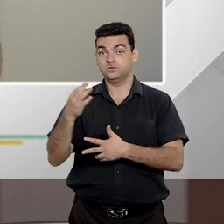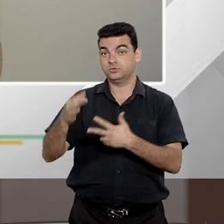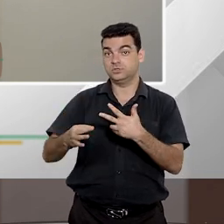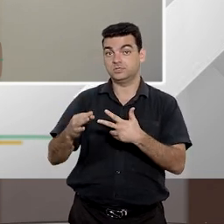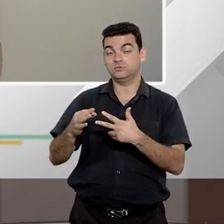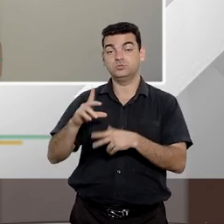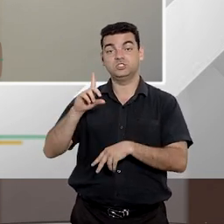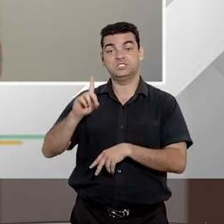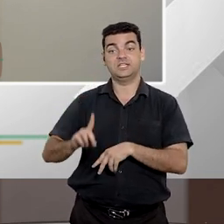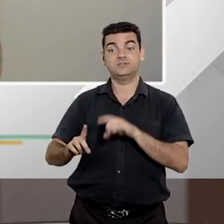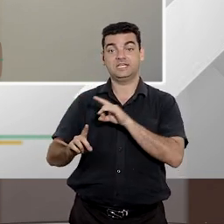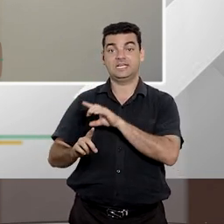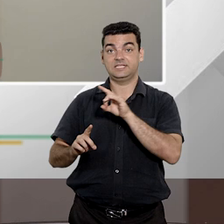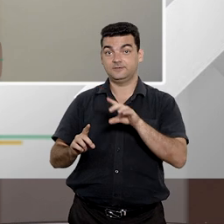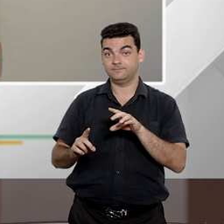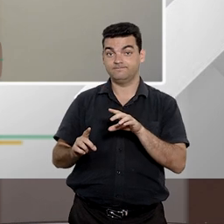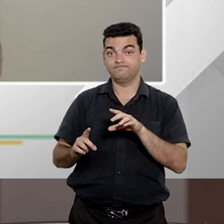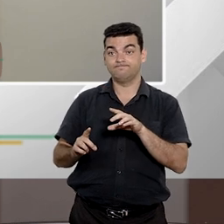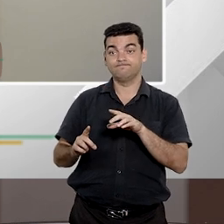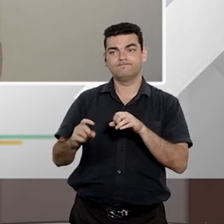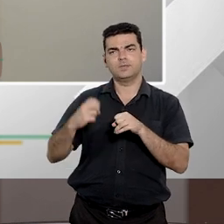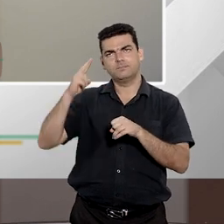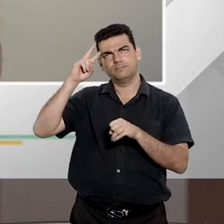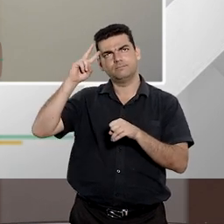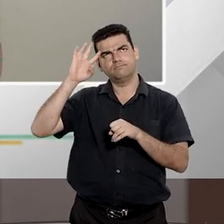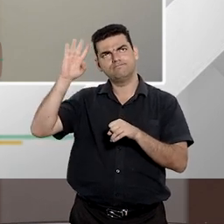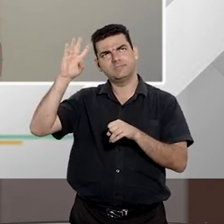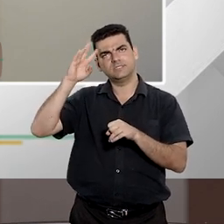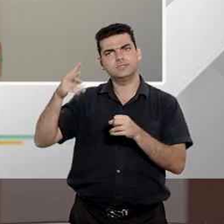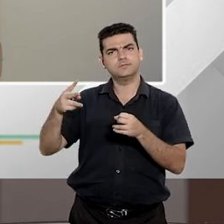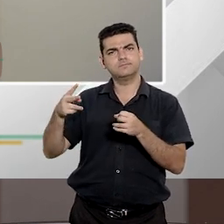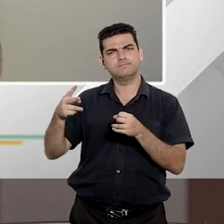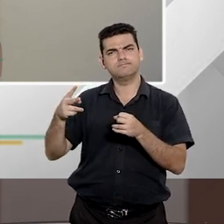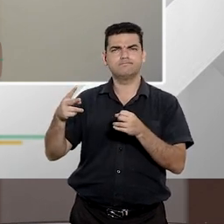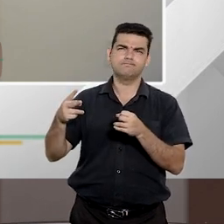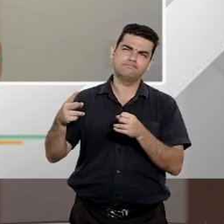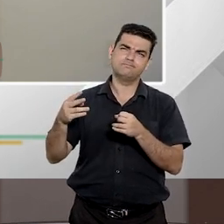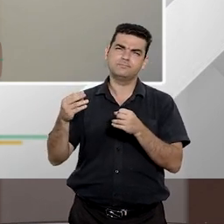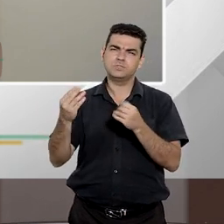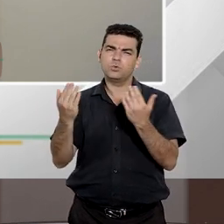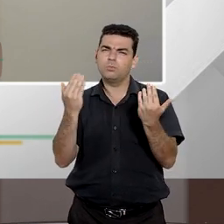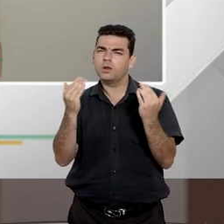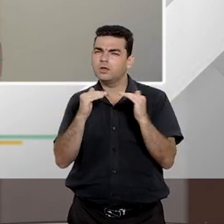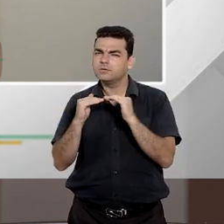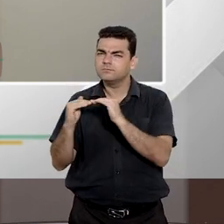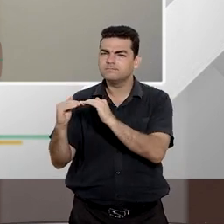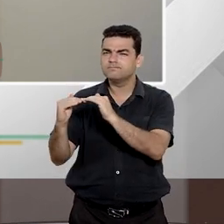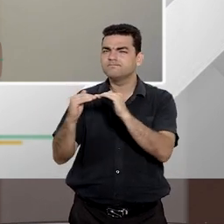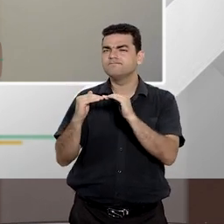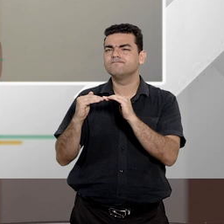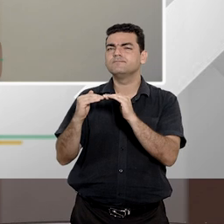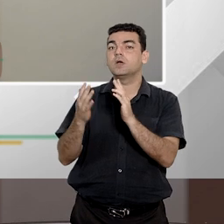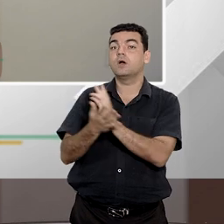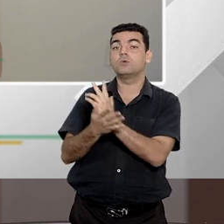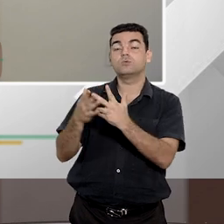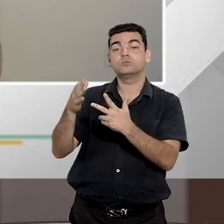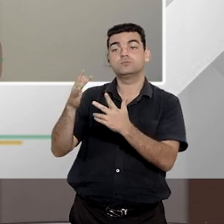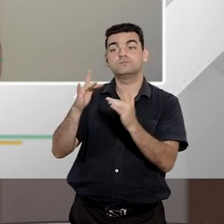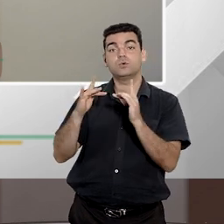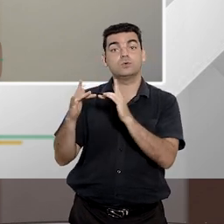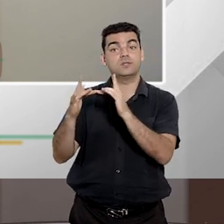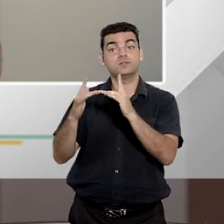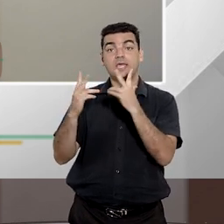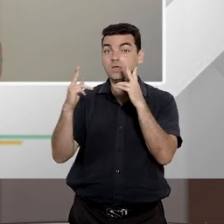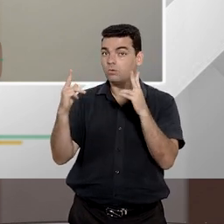dos direitos individuais homogêneos, ele permite tratar com homogeneidade relações jurídicas